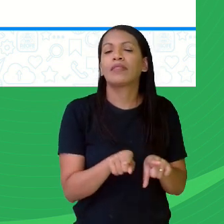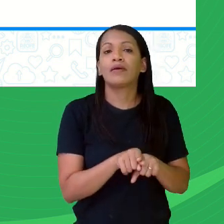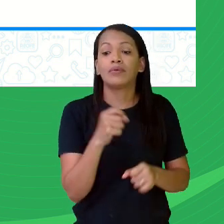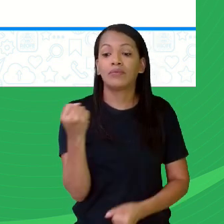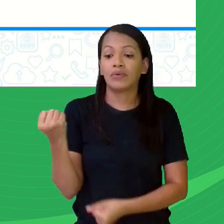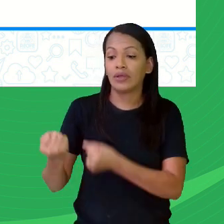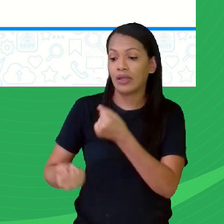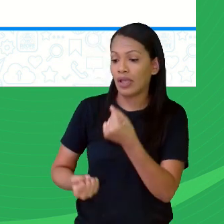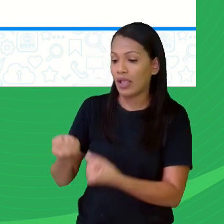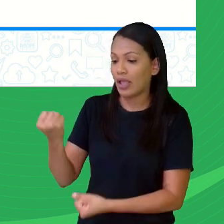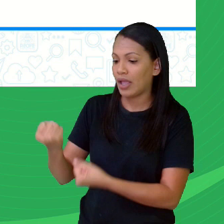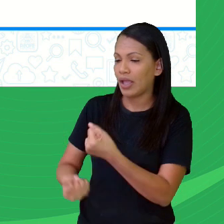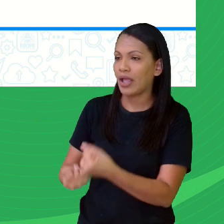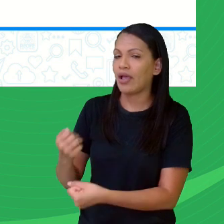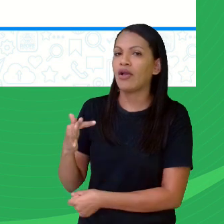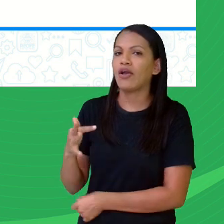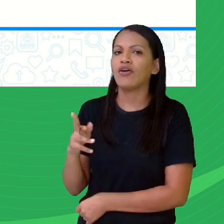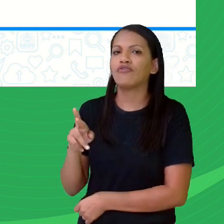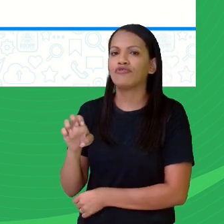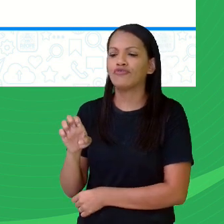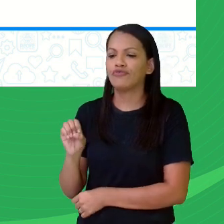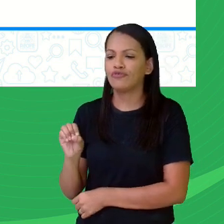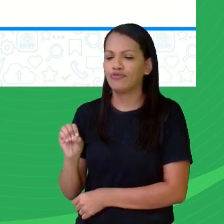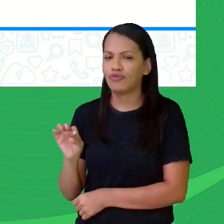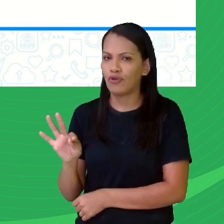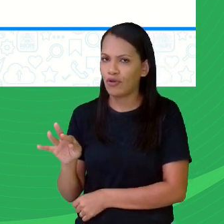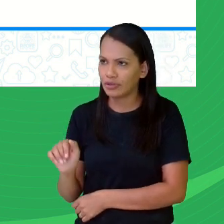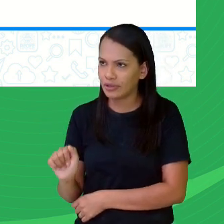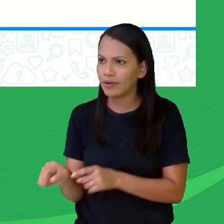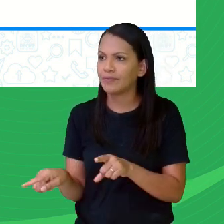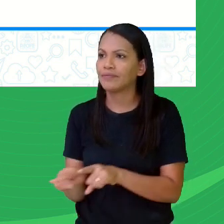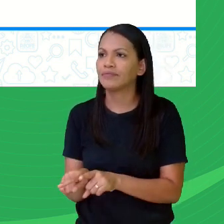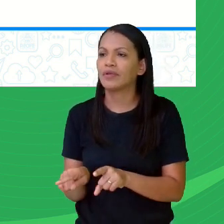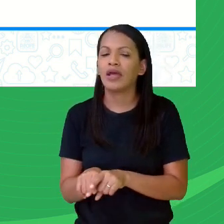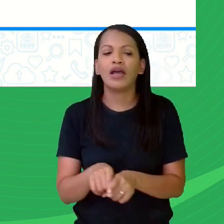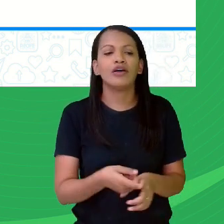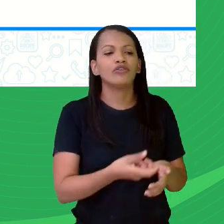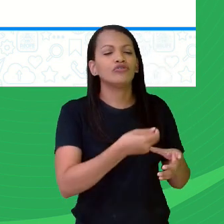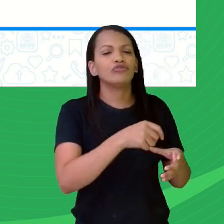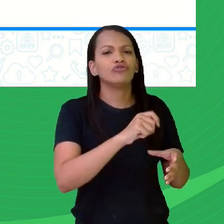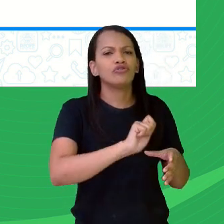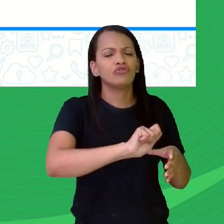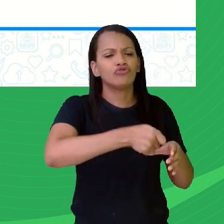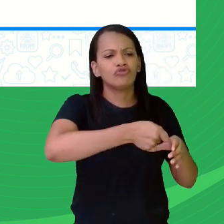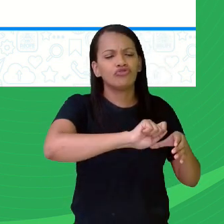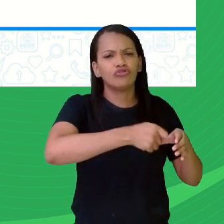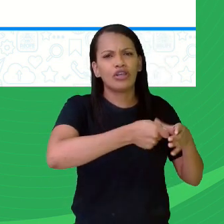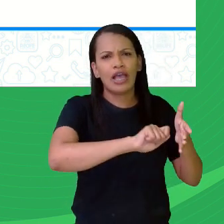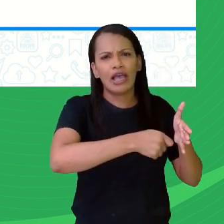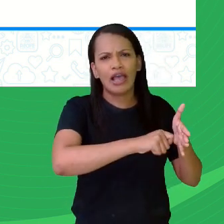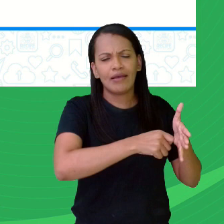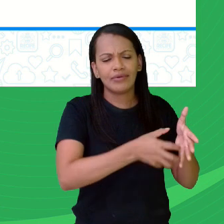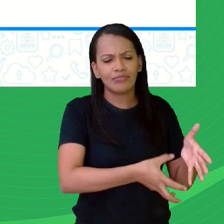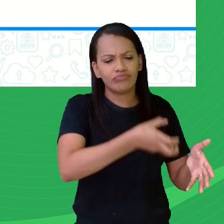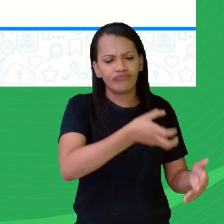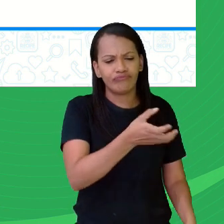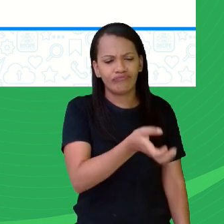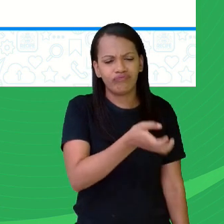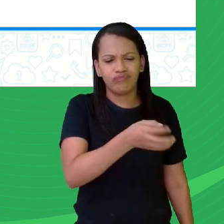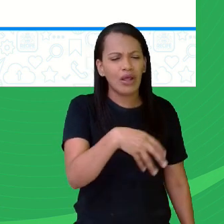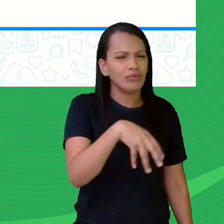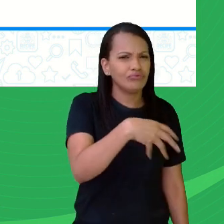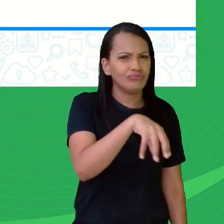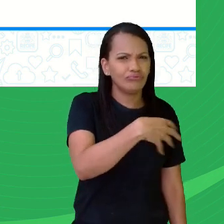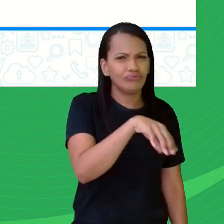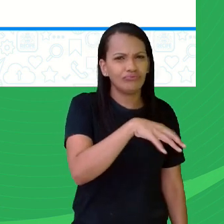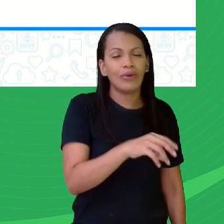Isso é bem comum, pega aí, na verdade, a não fala no dia a dia molho, a gente fala moi, não é você, você já deve ter pensado, mas o